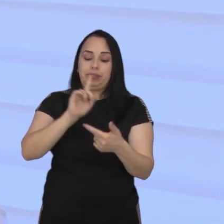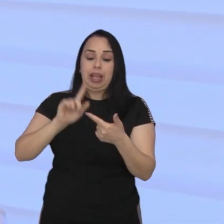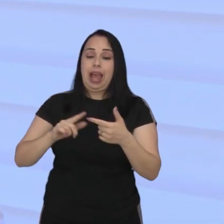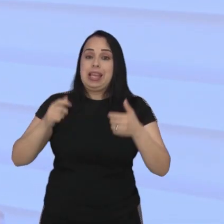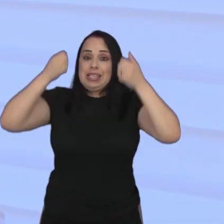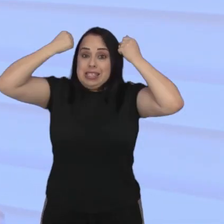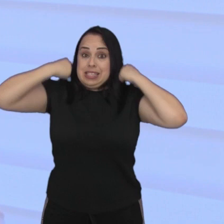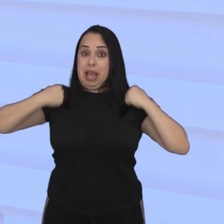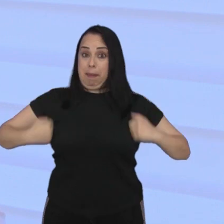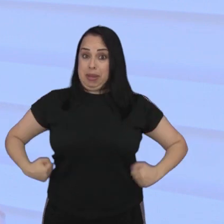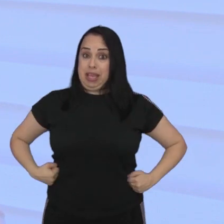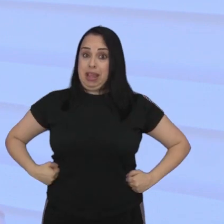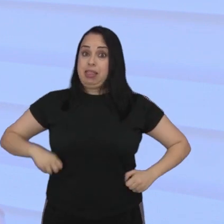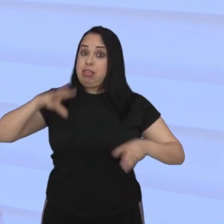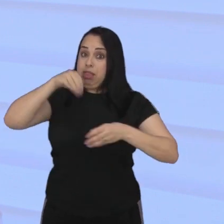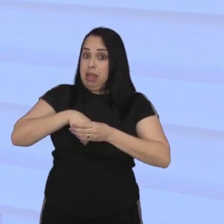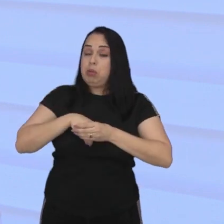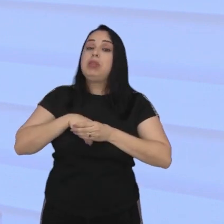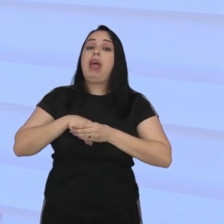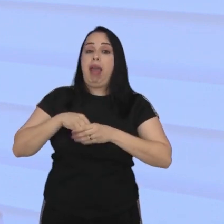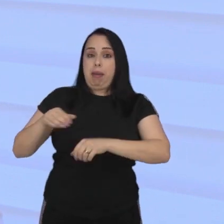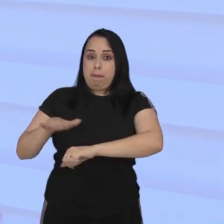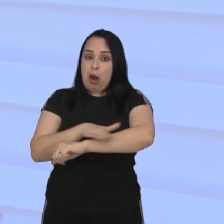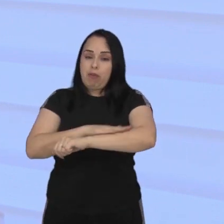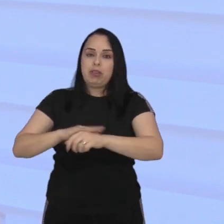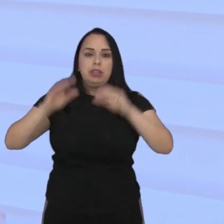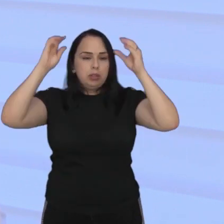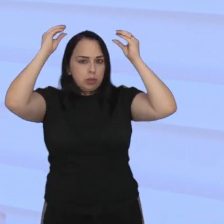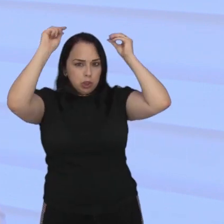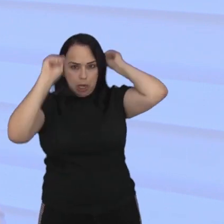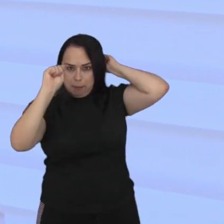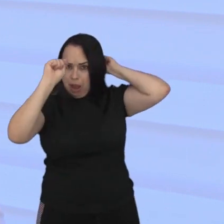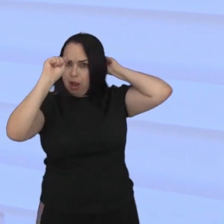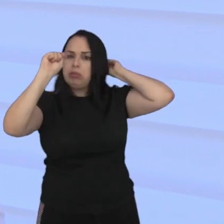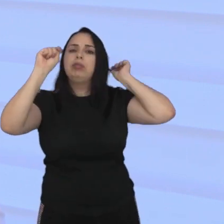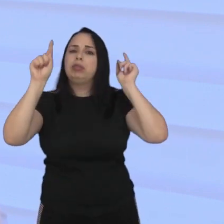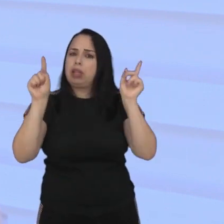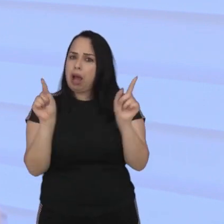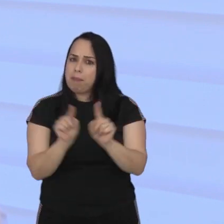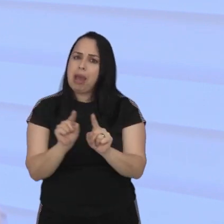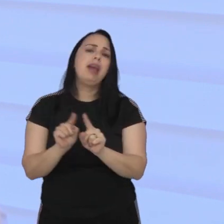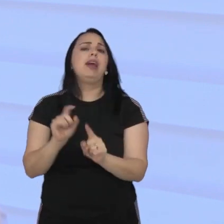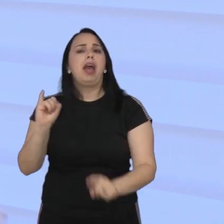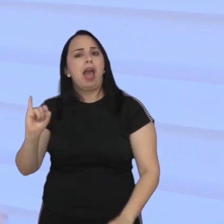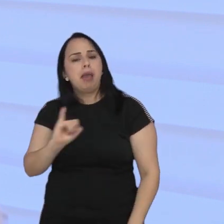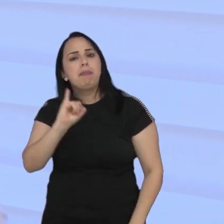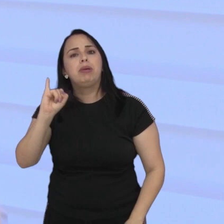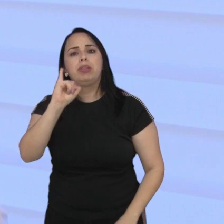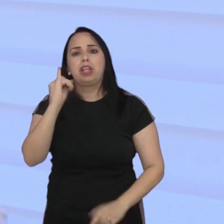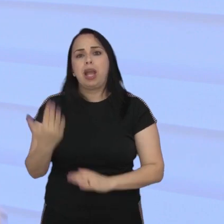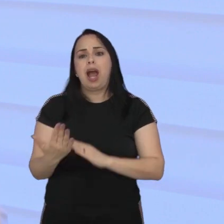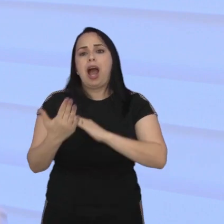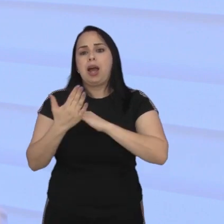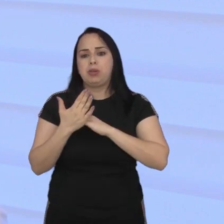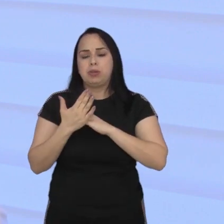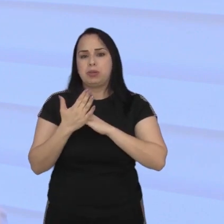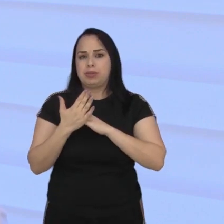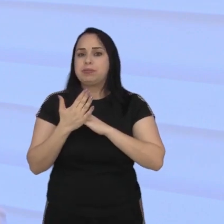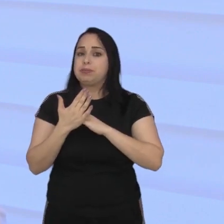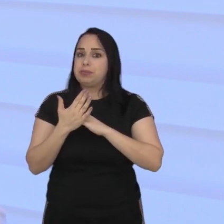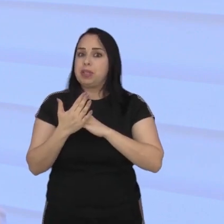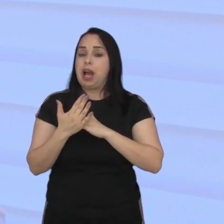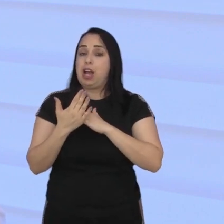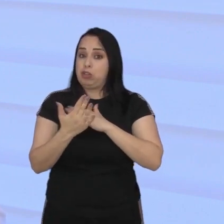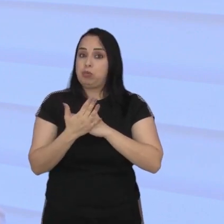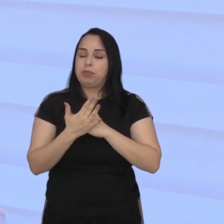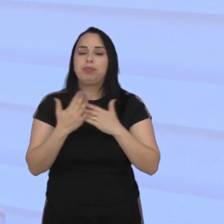camisetas com filtro solar que já tem a proteção no tecido chapéu também tudo isso é importante que são essas proteções